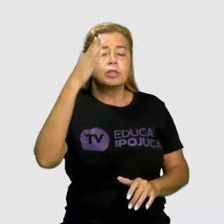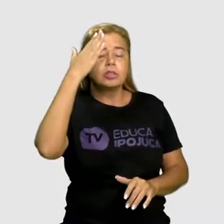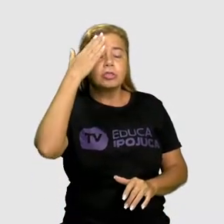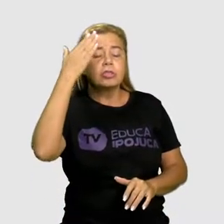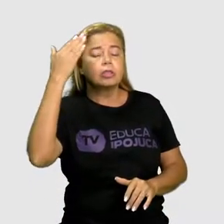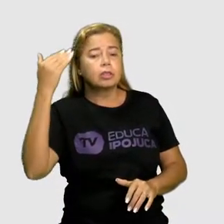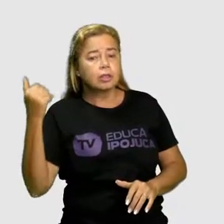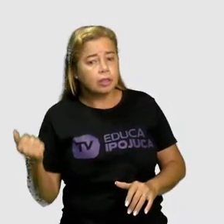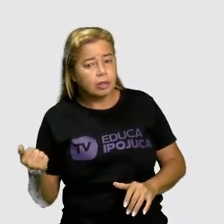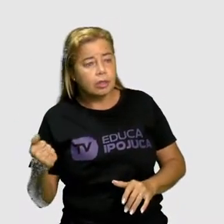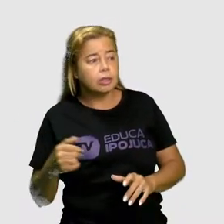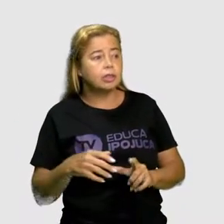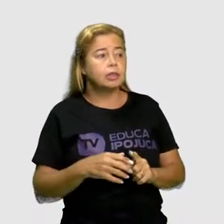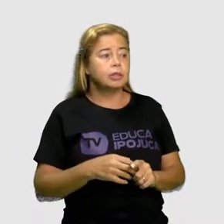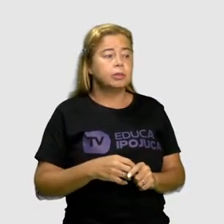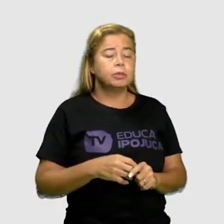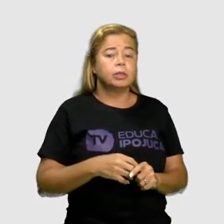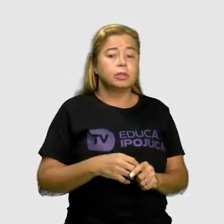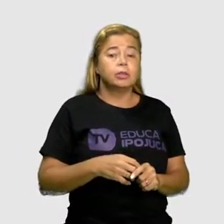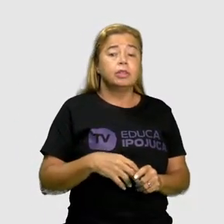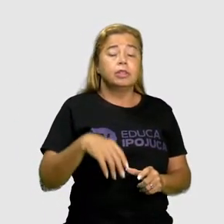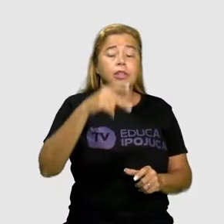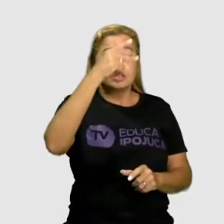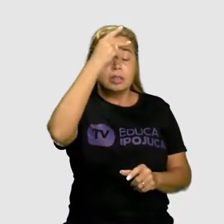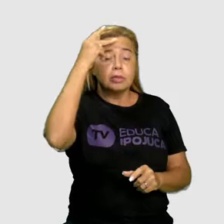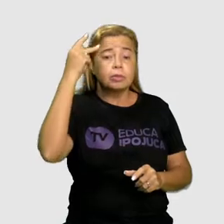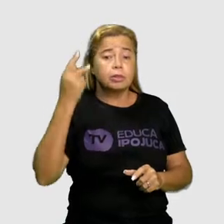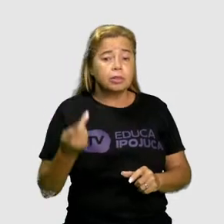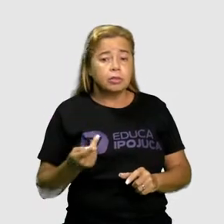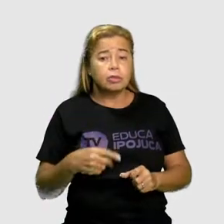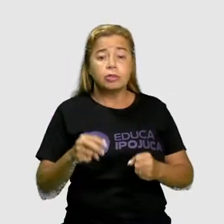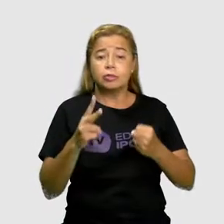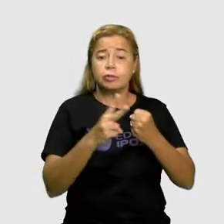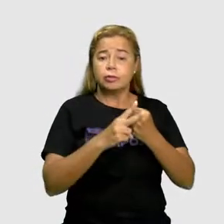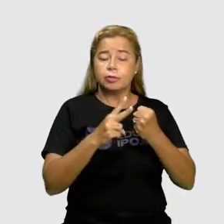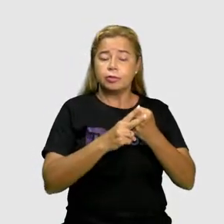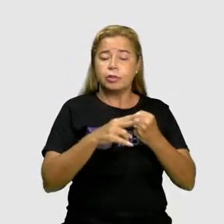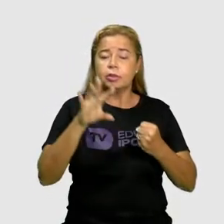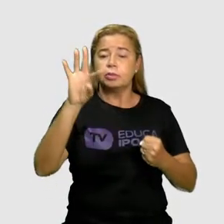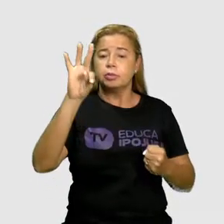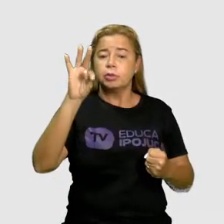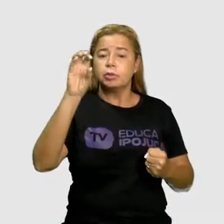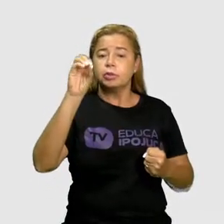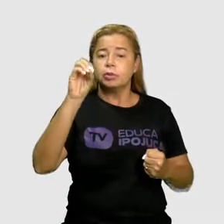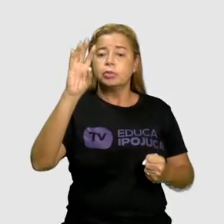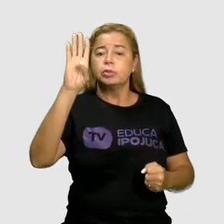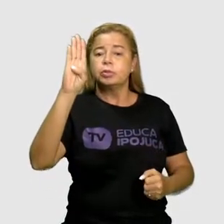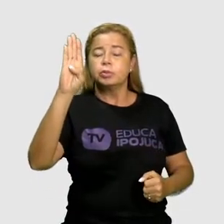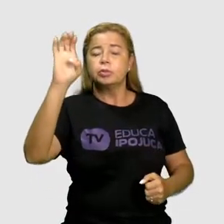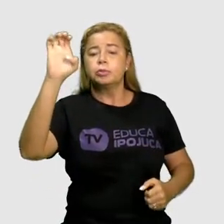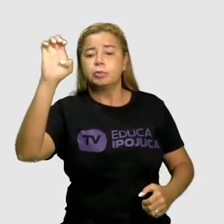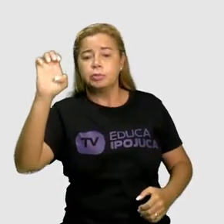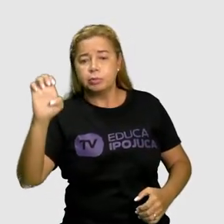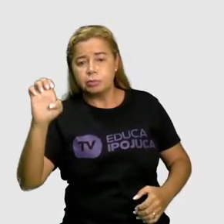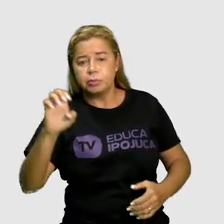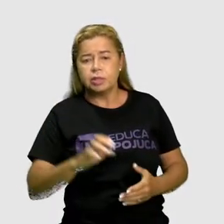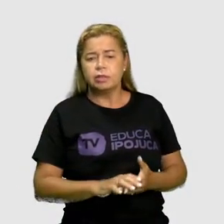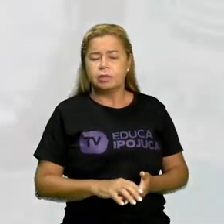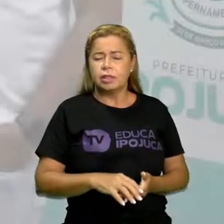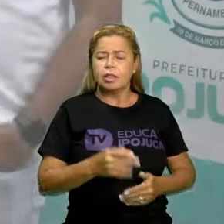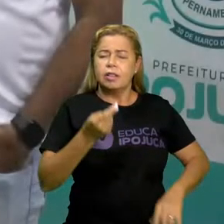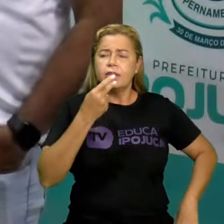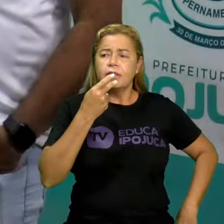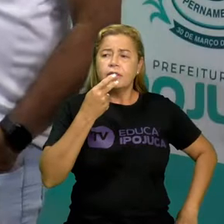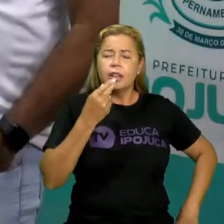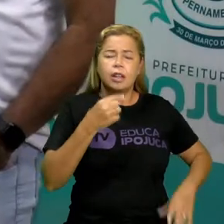camaradas aqui da aula do verbo to be. Aí vocês já vão dizer, ó, professor, isso aí não é do verbo to be, não? Não.